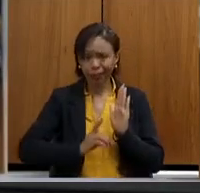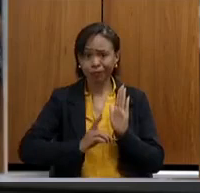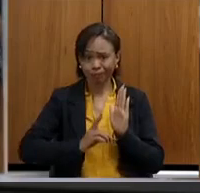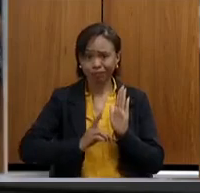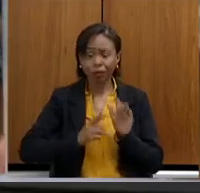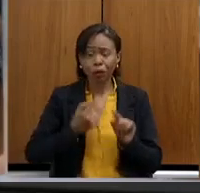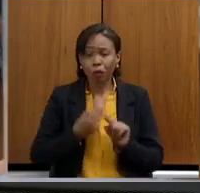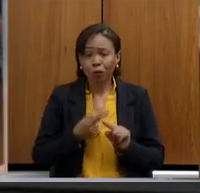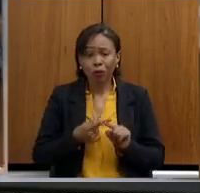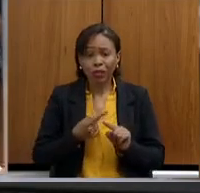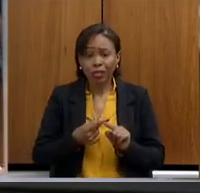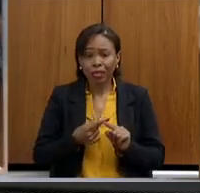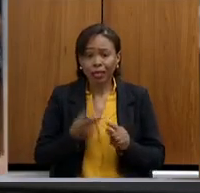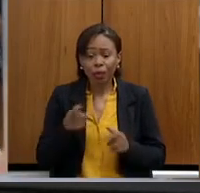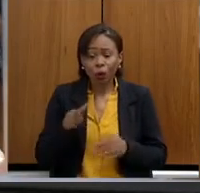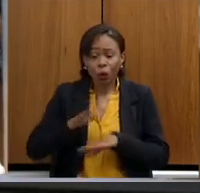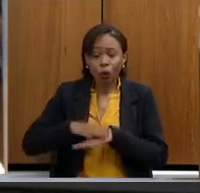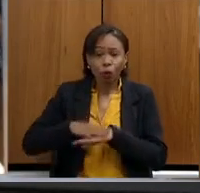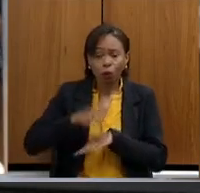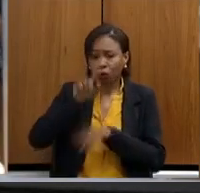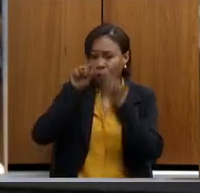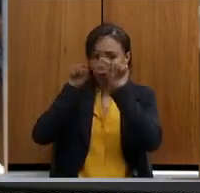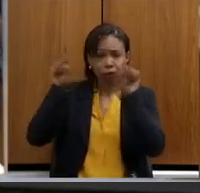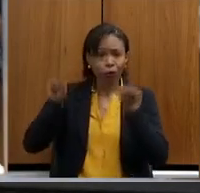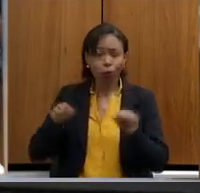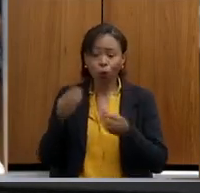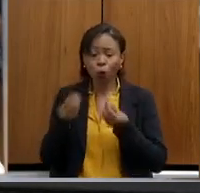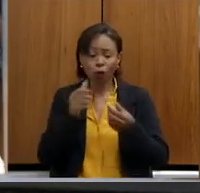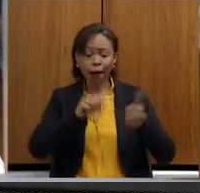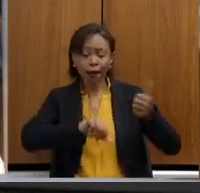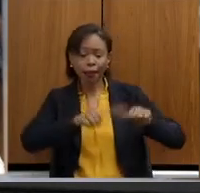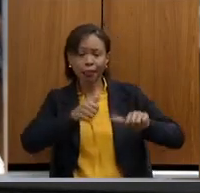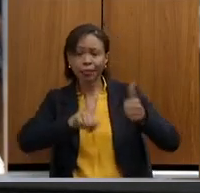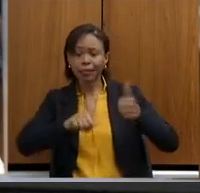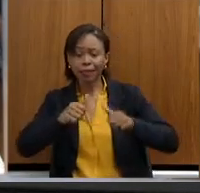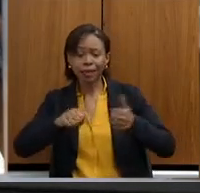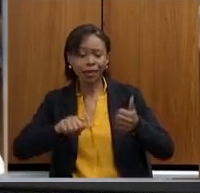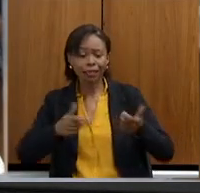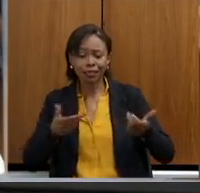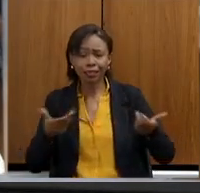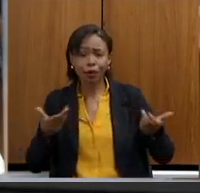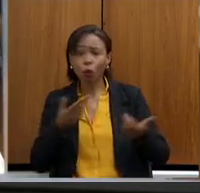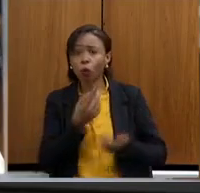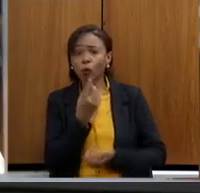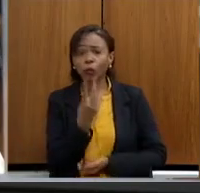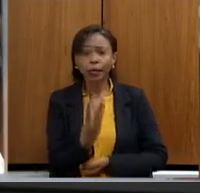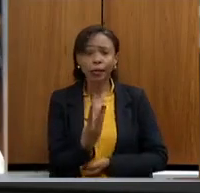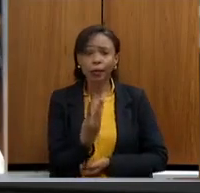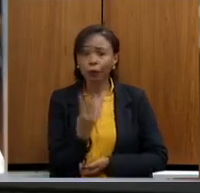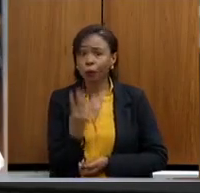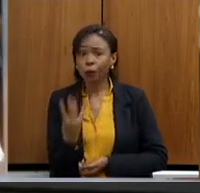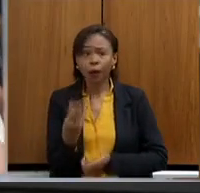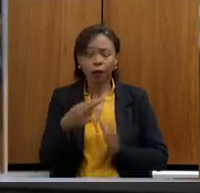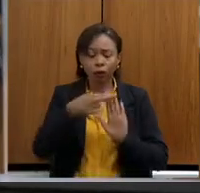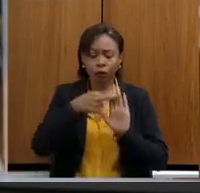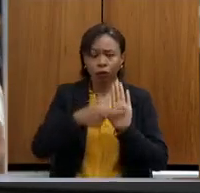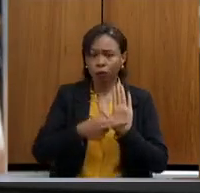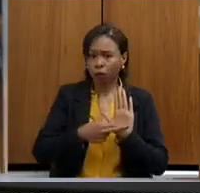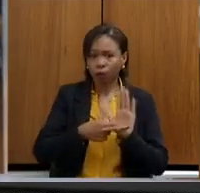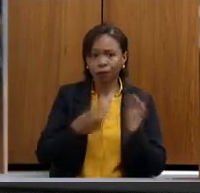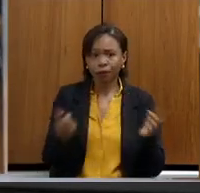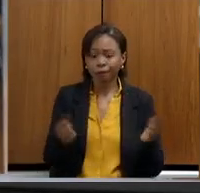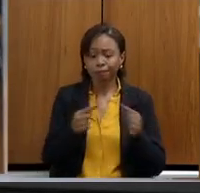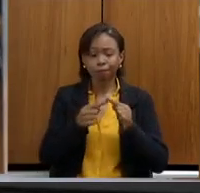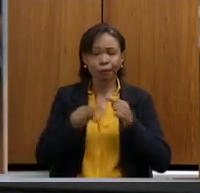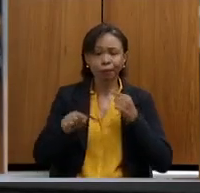servidor ficaria impossível a análise de um mesmo fato com três, quatro normas, muitas vezes essas próprias normas divergindo sobre a